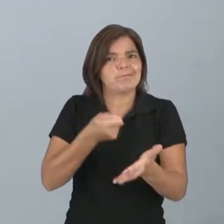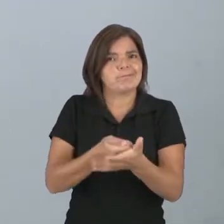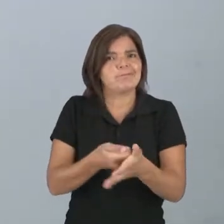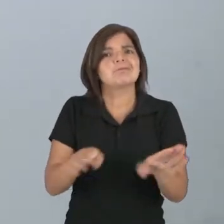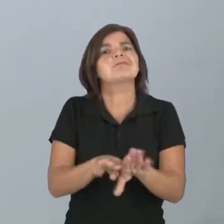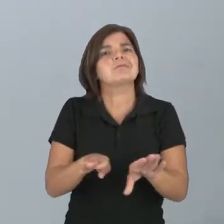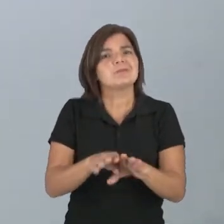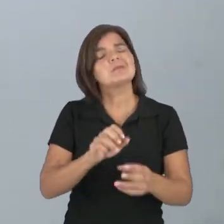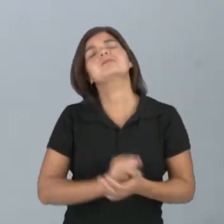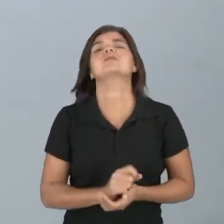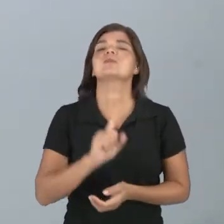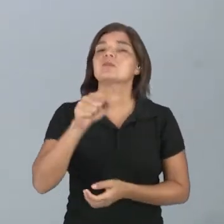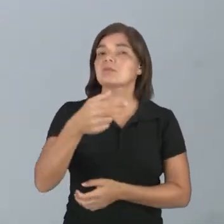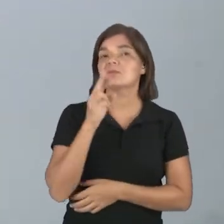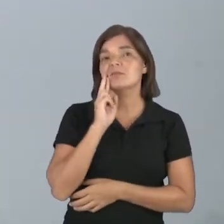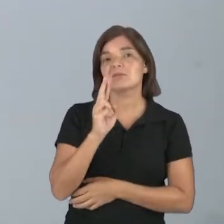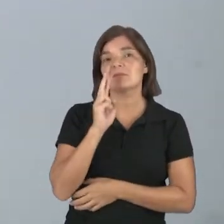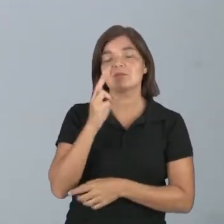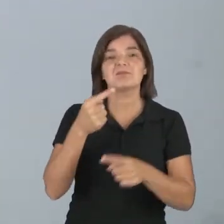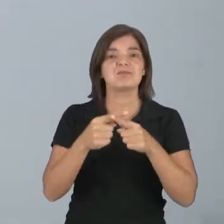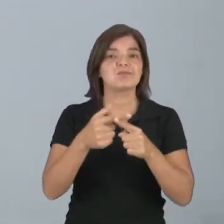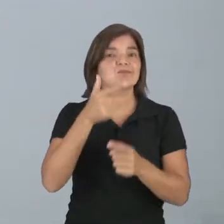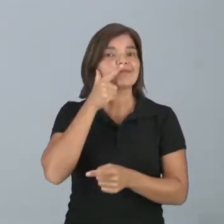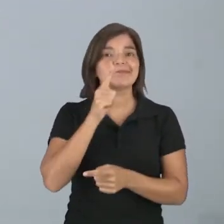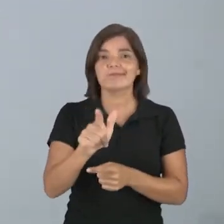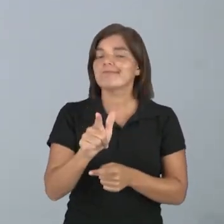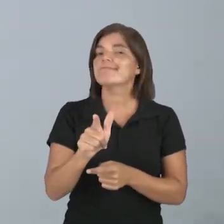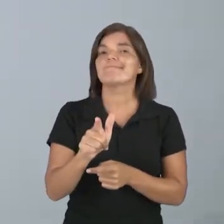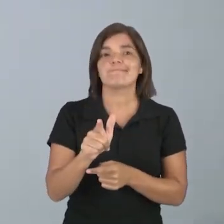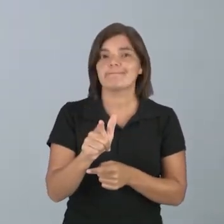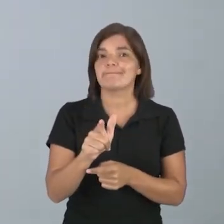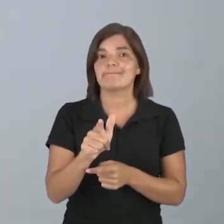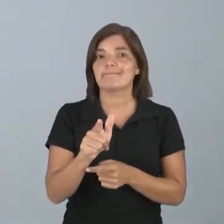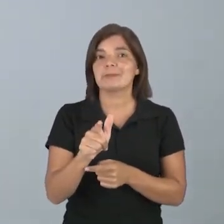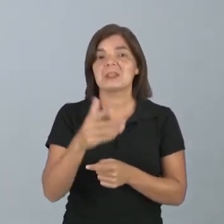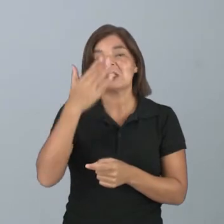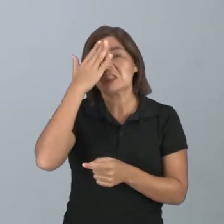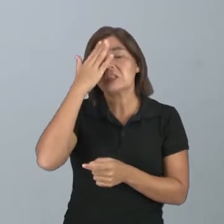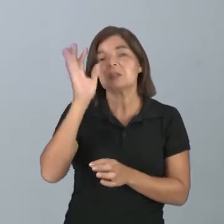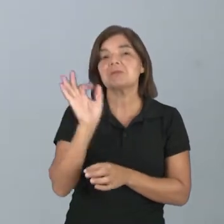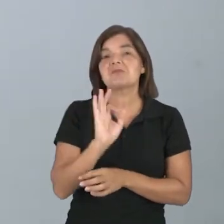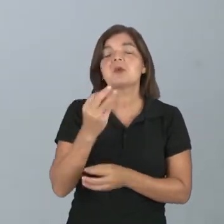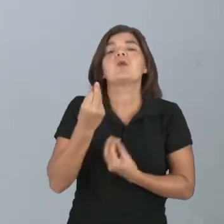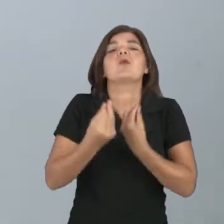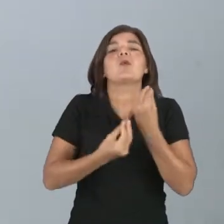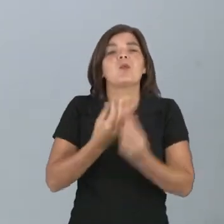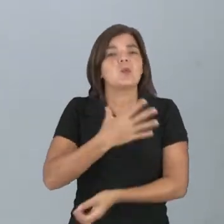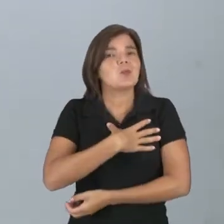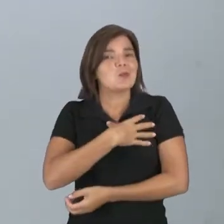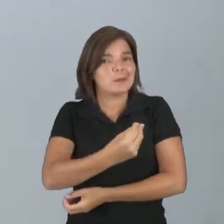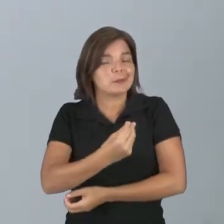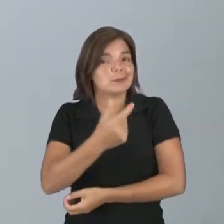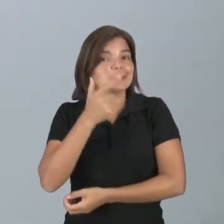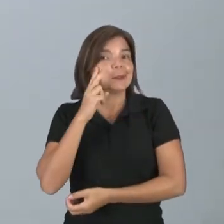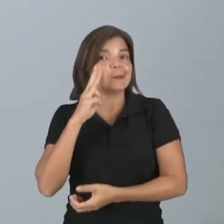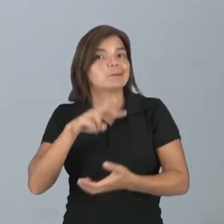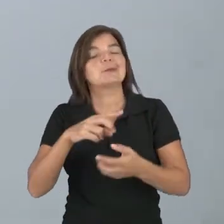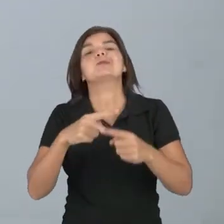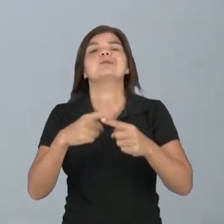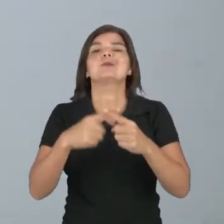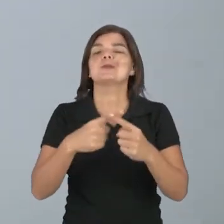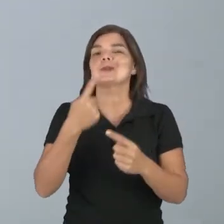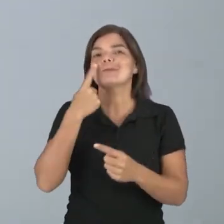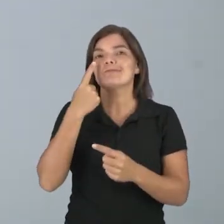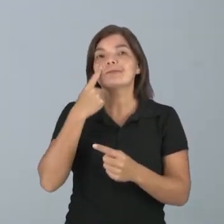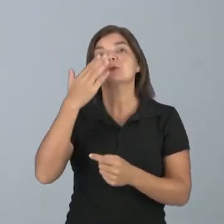depois reclamam porque não conseguem lidar, não conseguem nem entender de que maneira o filho está manuseando, porque ele não